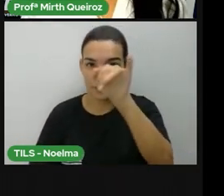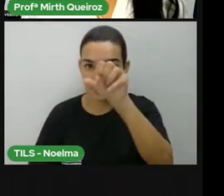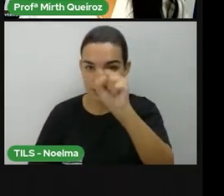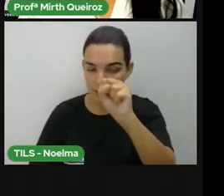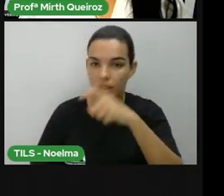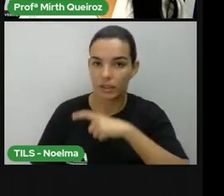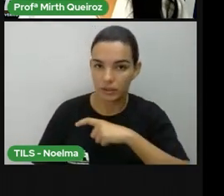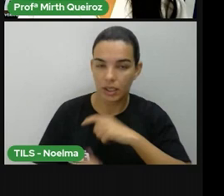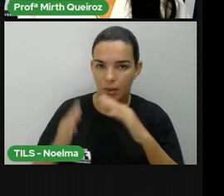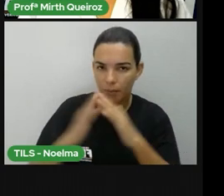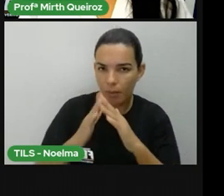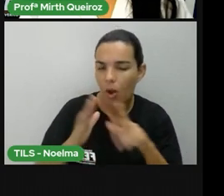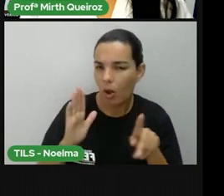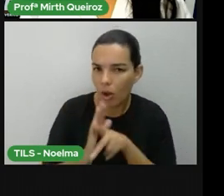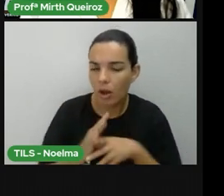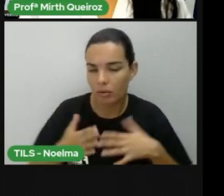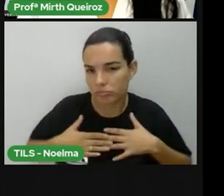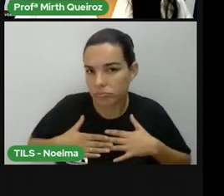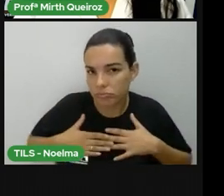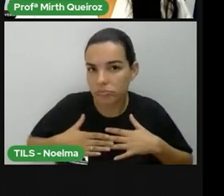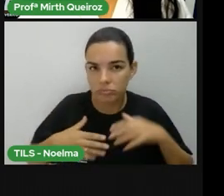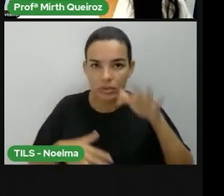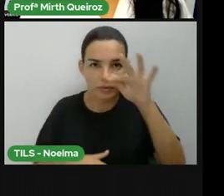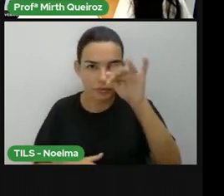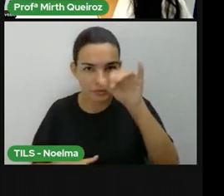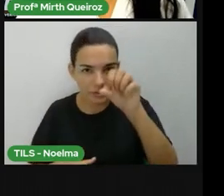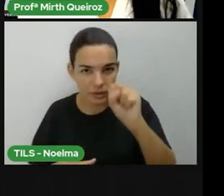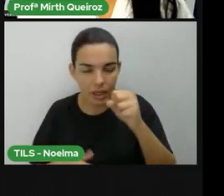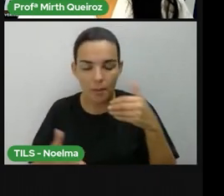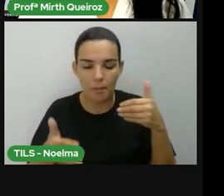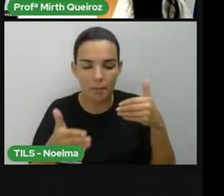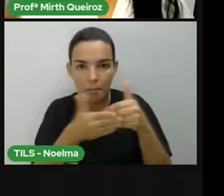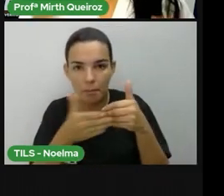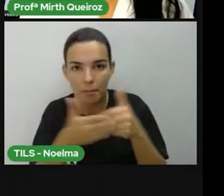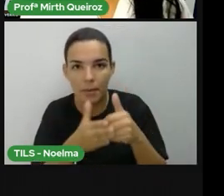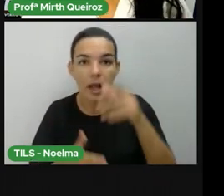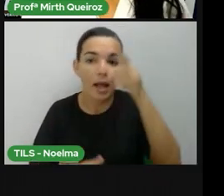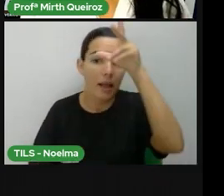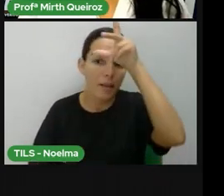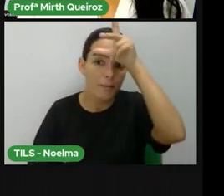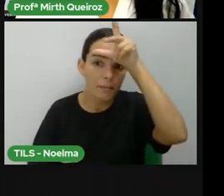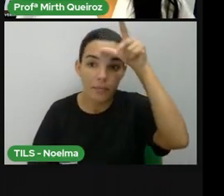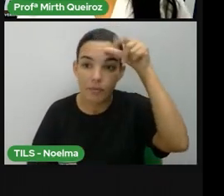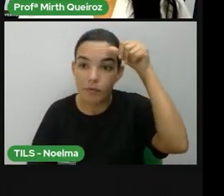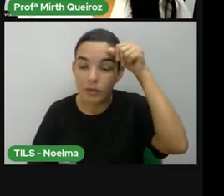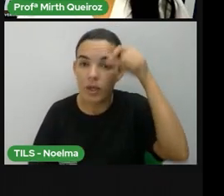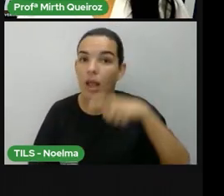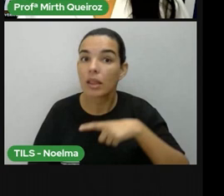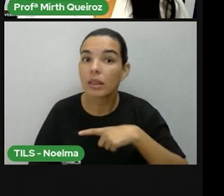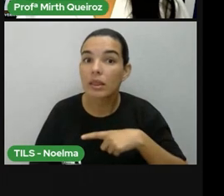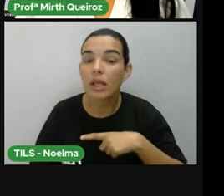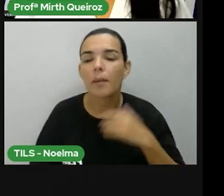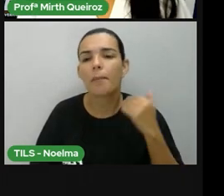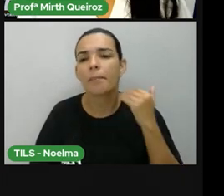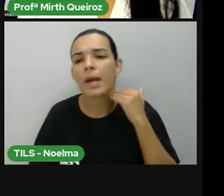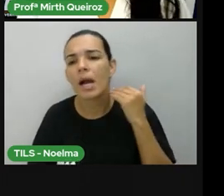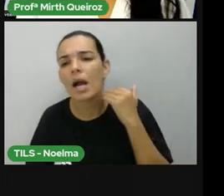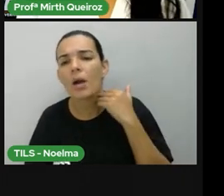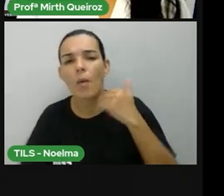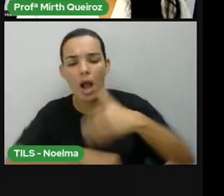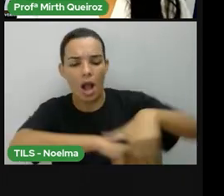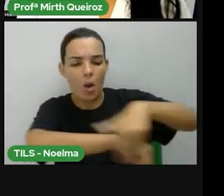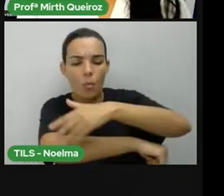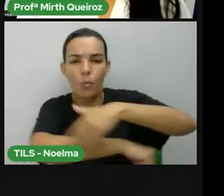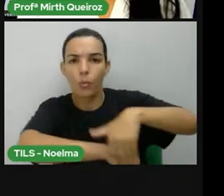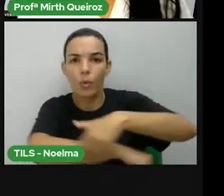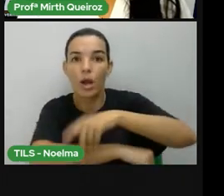onde a gente mora aqui, Feira de Santana, é próximo, onde tem a prefeitura, né, onde tem os bancos. Aqui